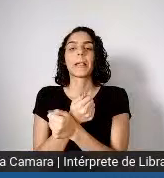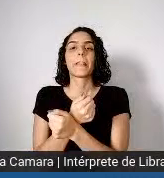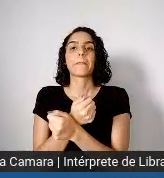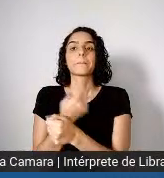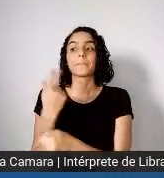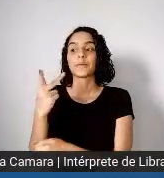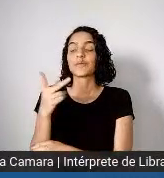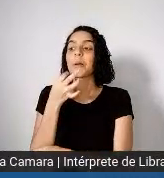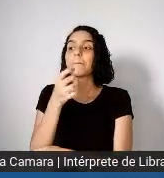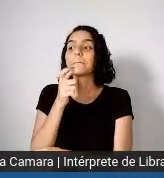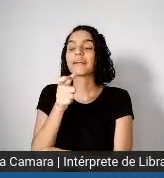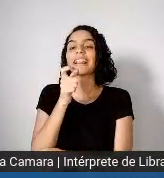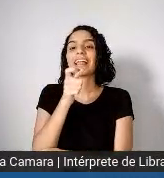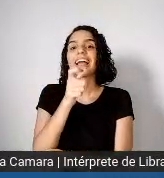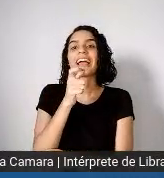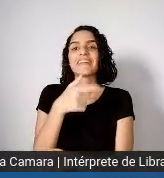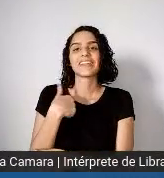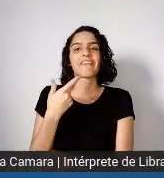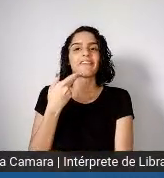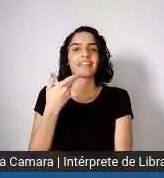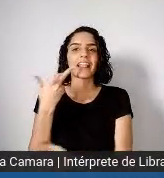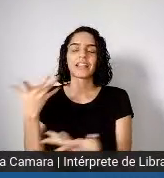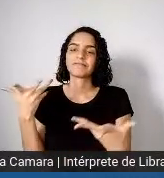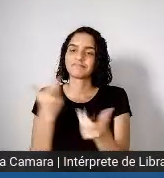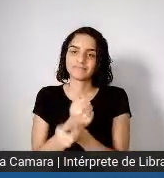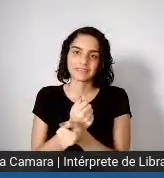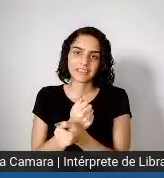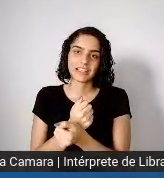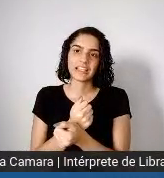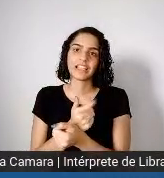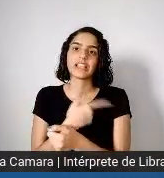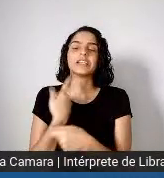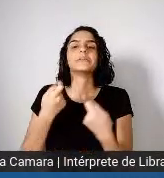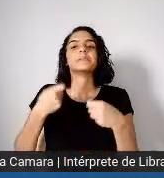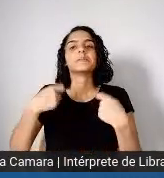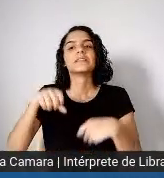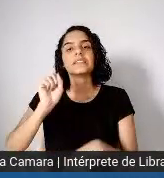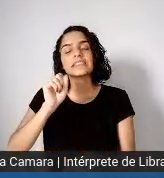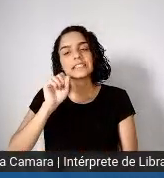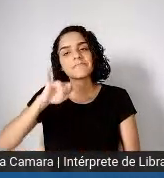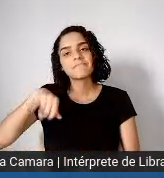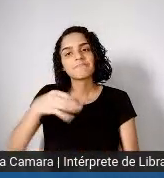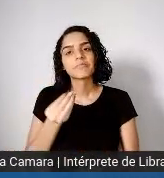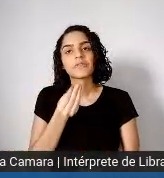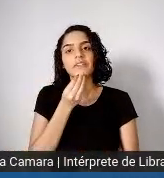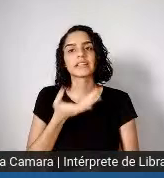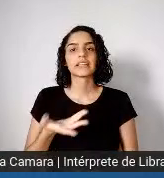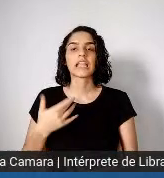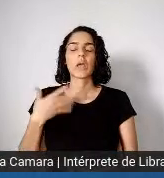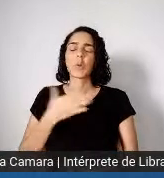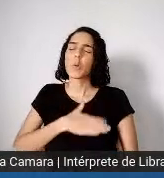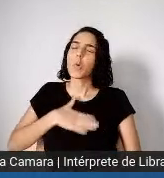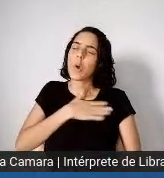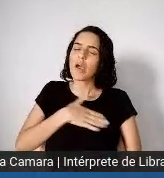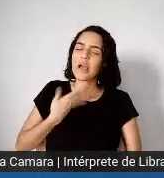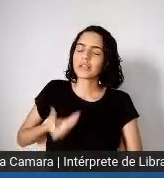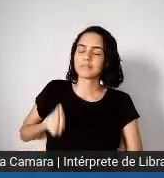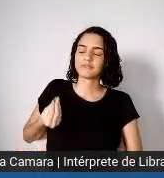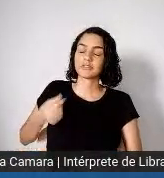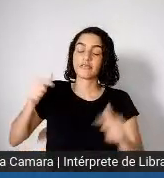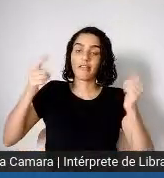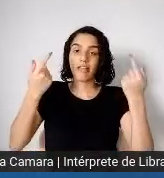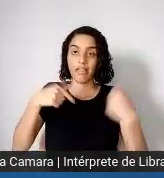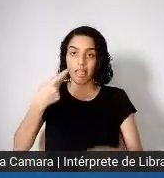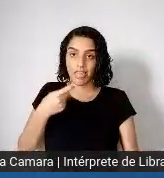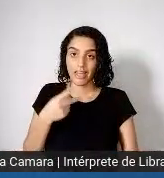tem que ser dada um desconto grande pelo nosso carinho, amizade, admiração recíproca, e eu estou muito honrado de estar aqui nesse evento de 101